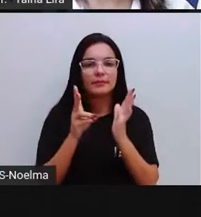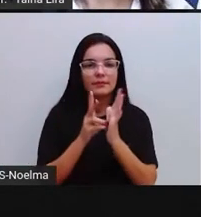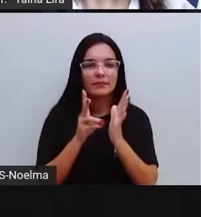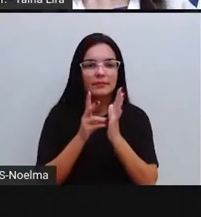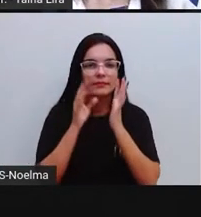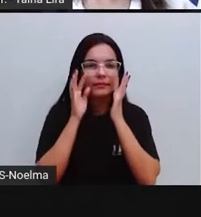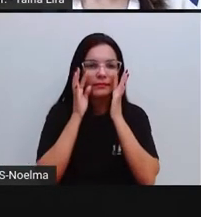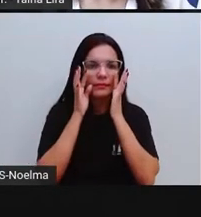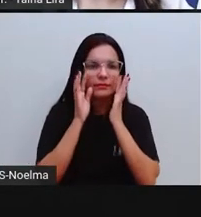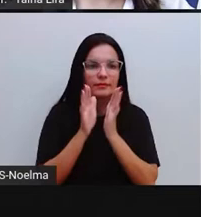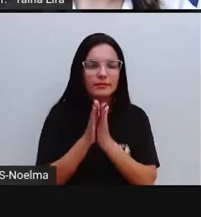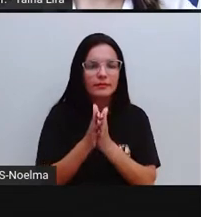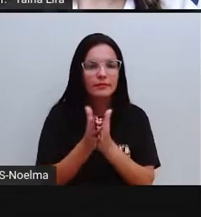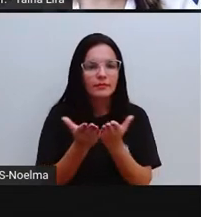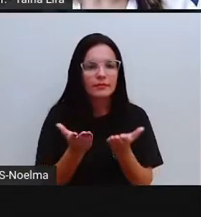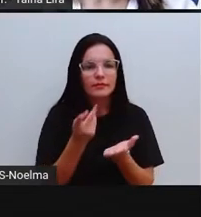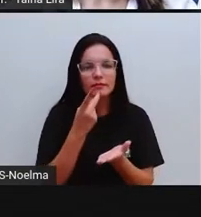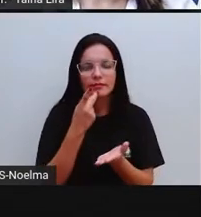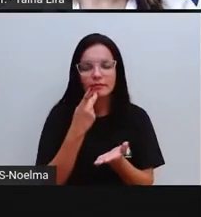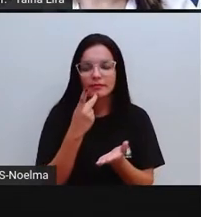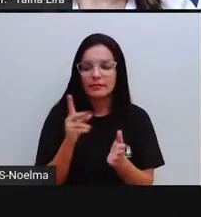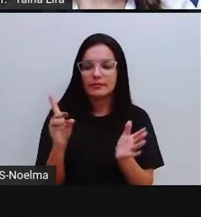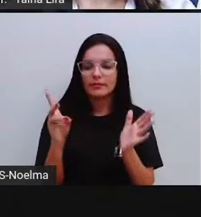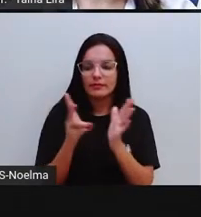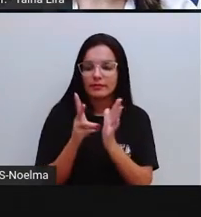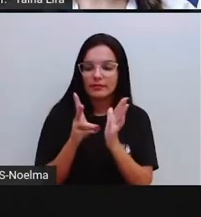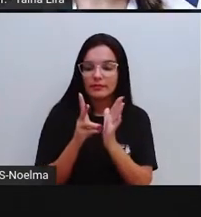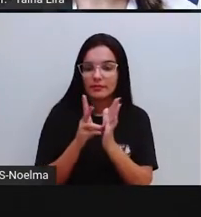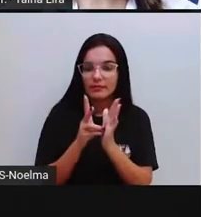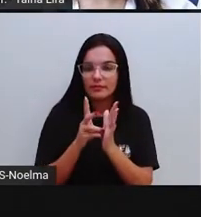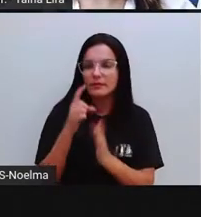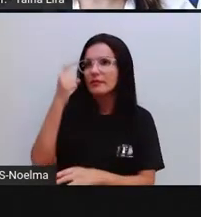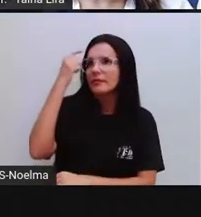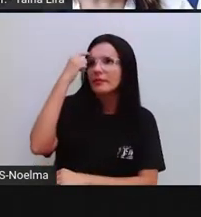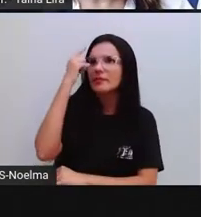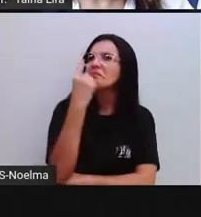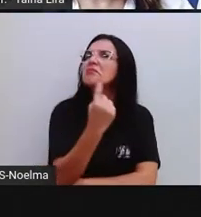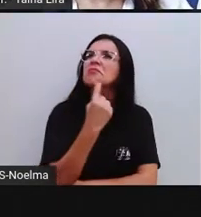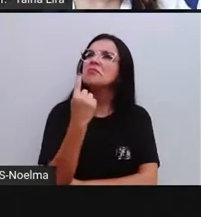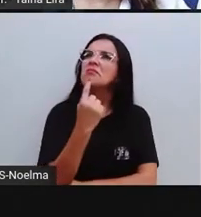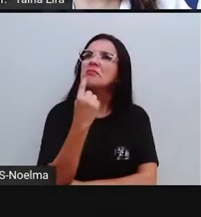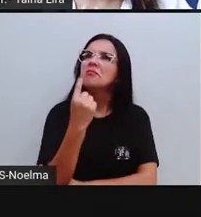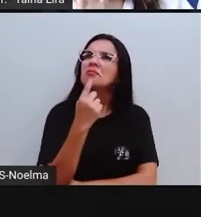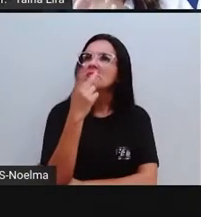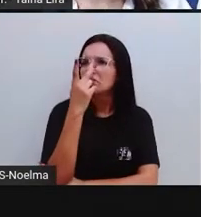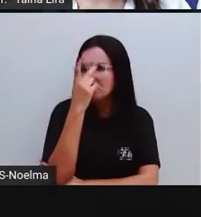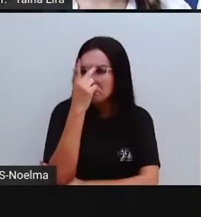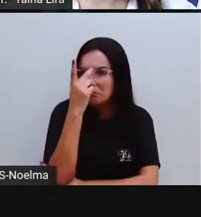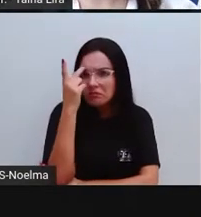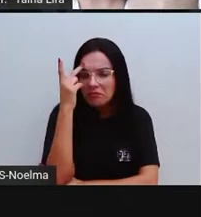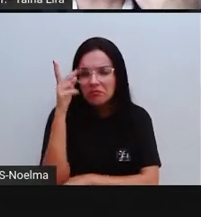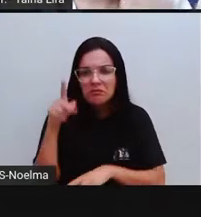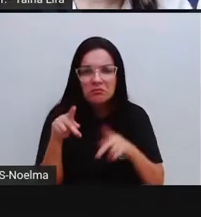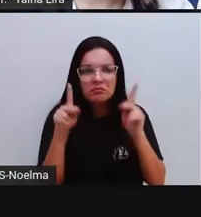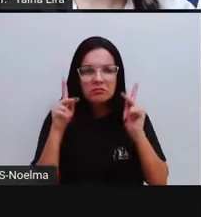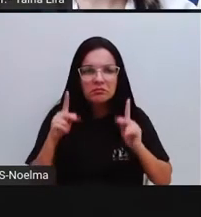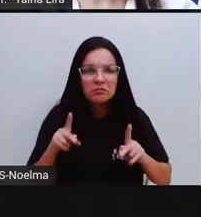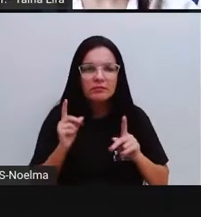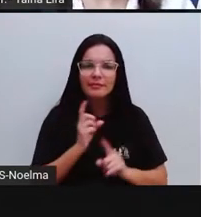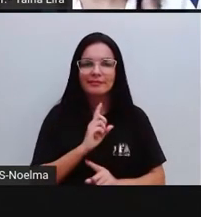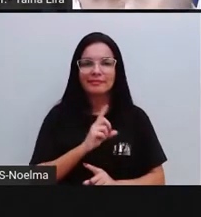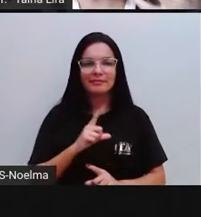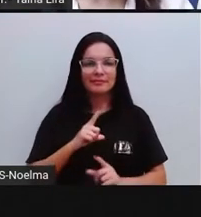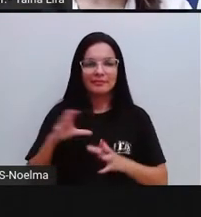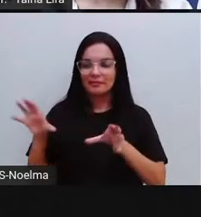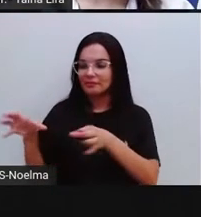indígenas, dá a entender que é um único povo, mas, na realidade, são povos